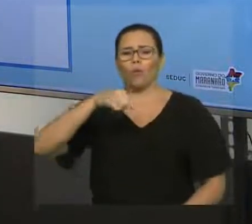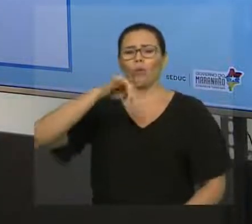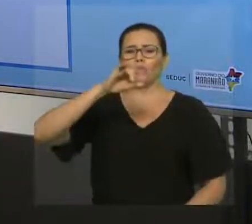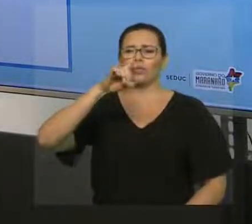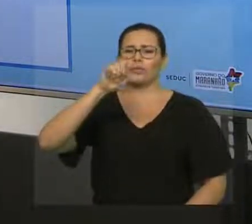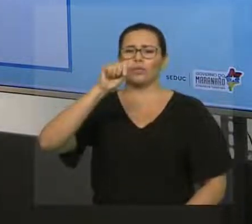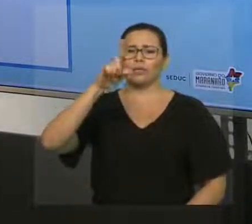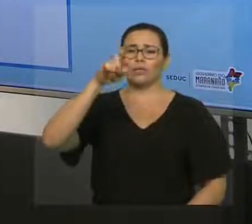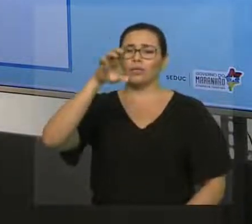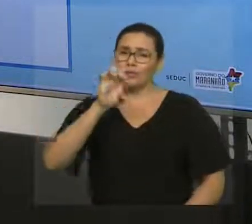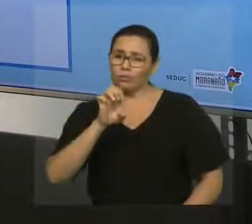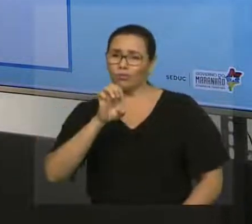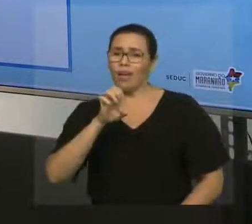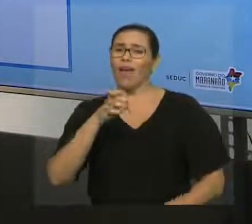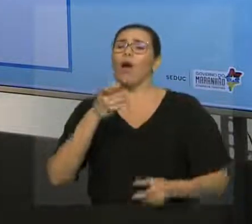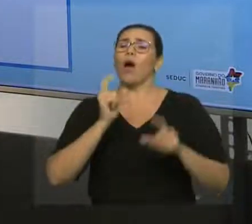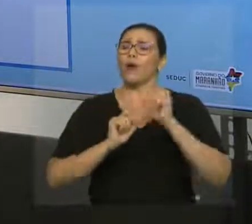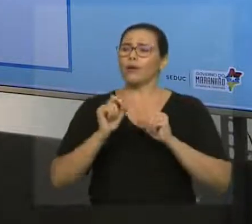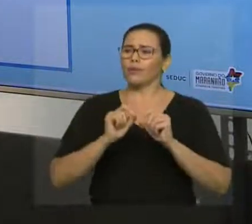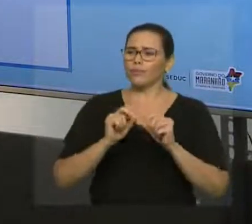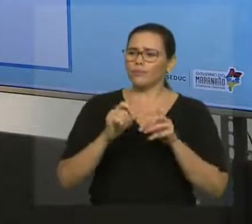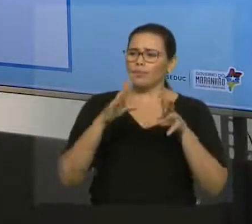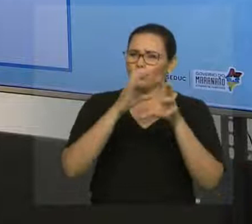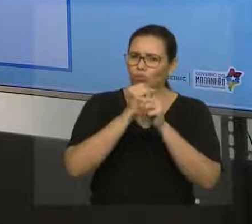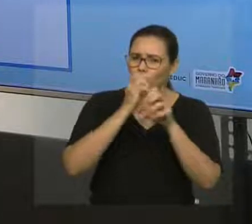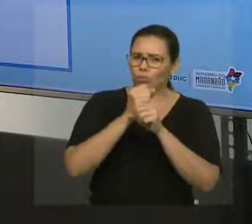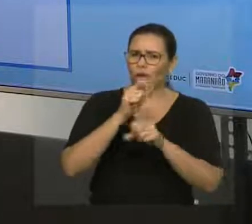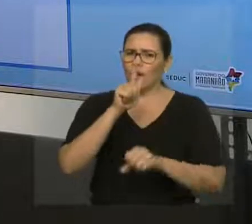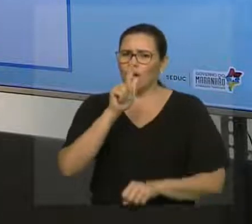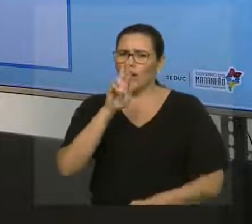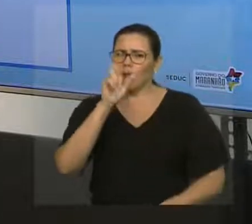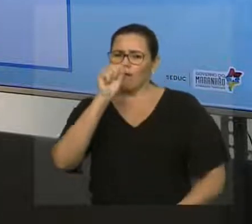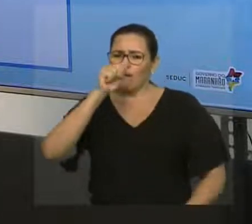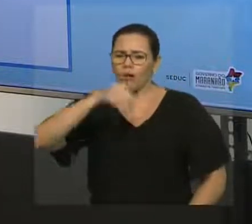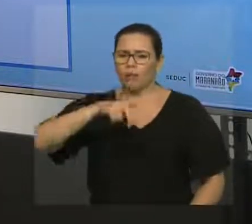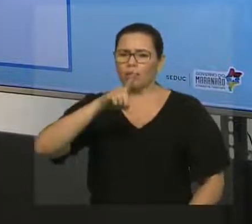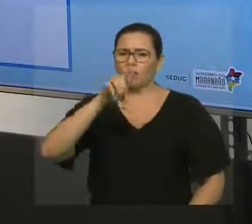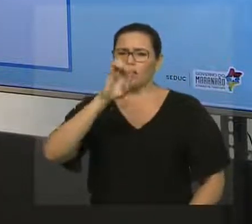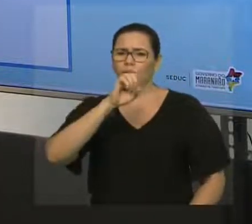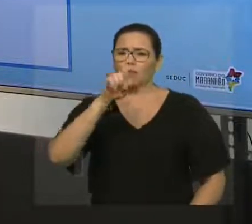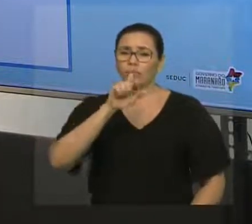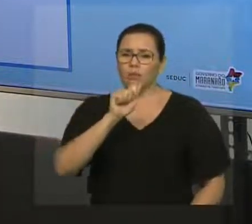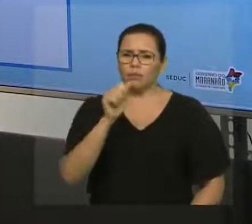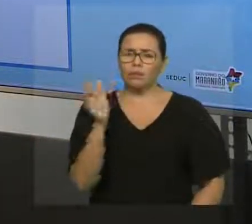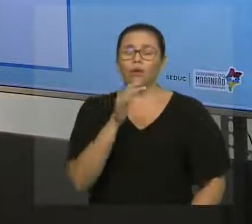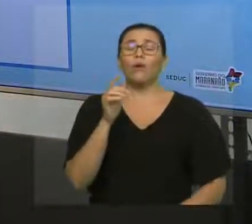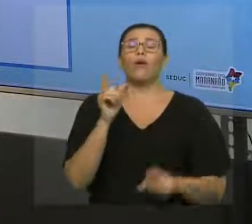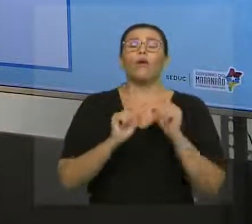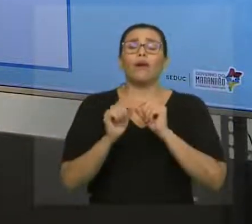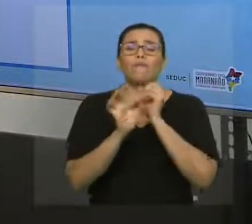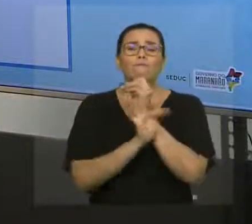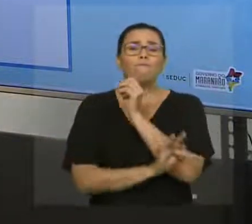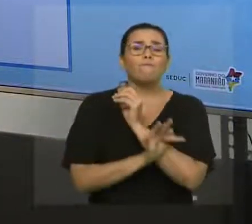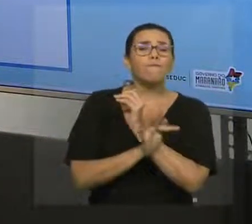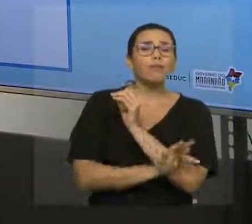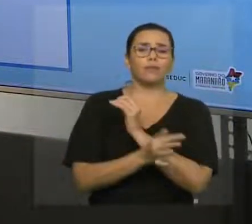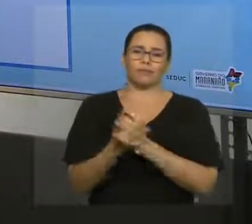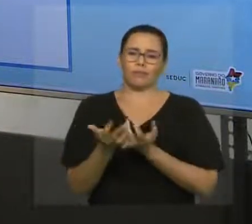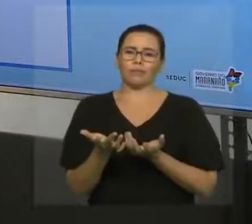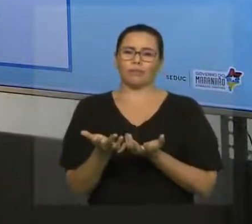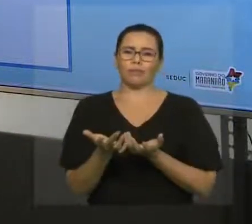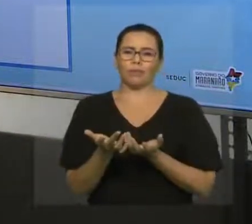existem algumas grandezas, algumas exceções dentro da Física que não tem unidade de medida. São as grandezas denominadas ou chamadas de